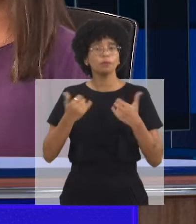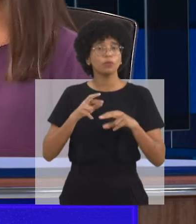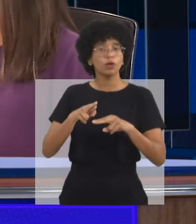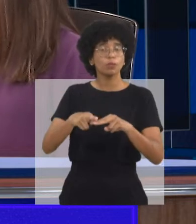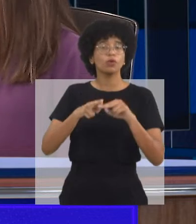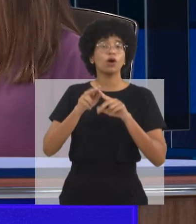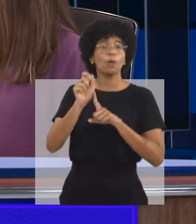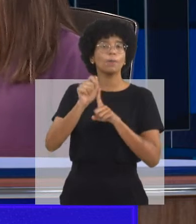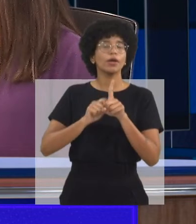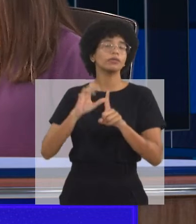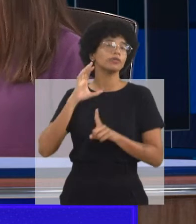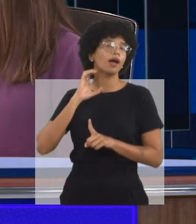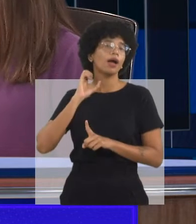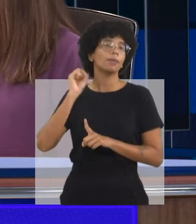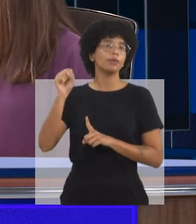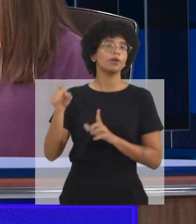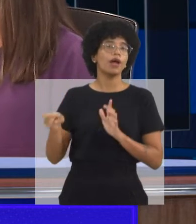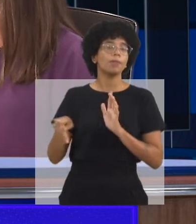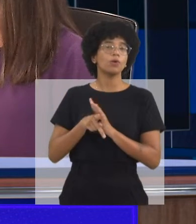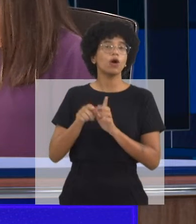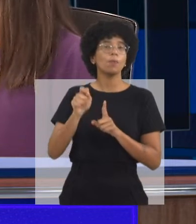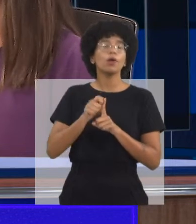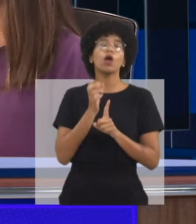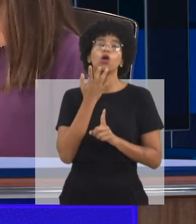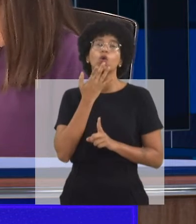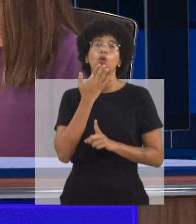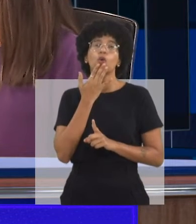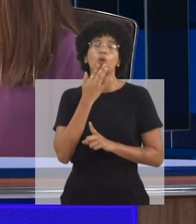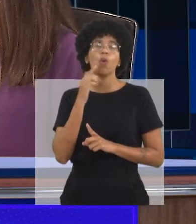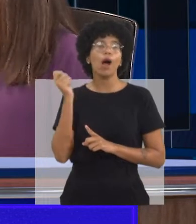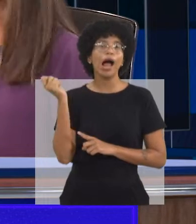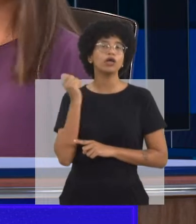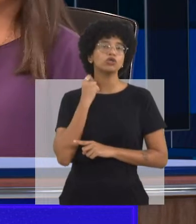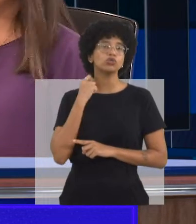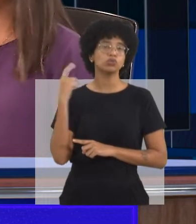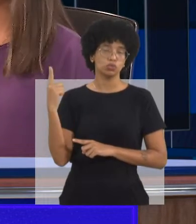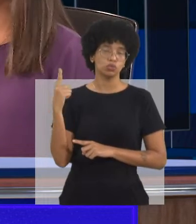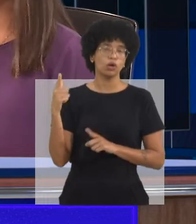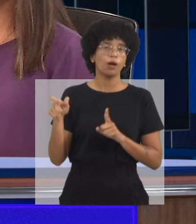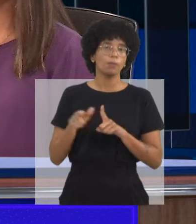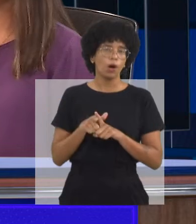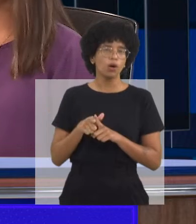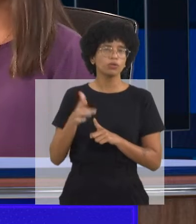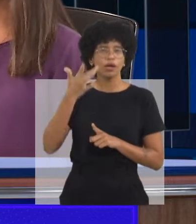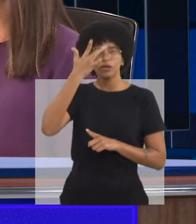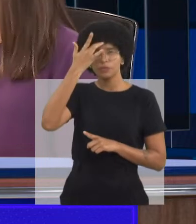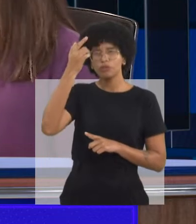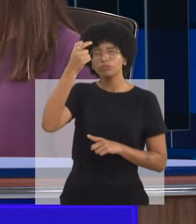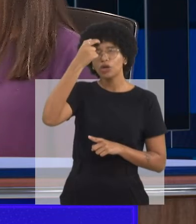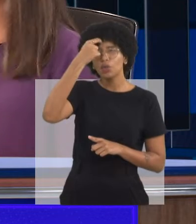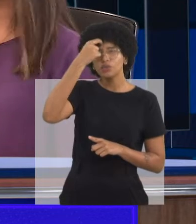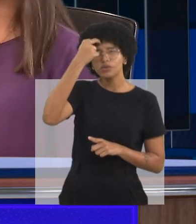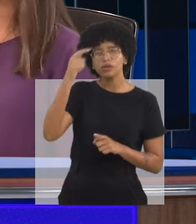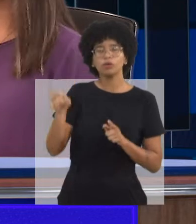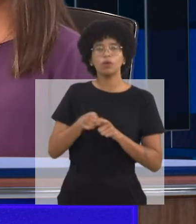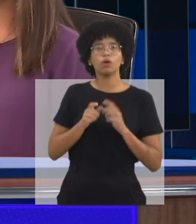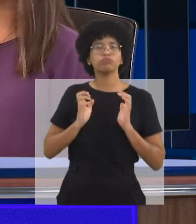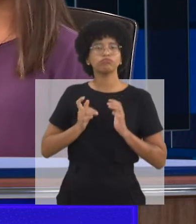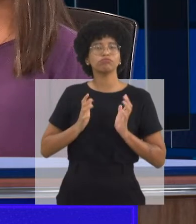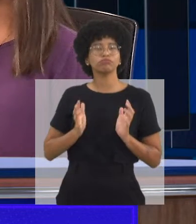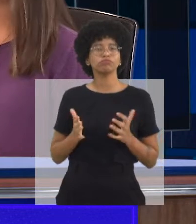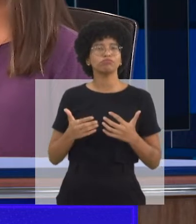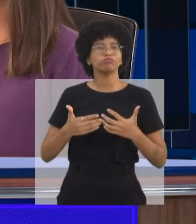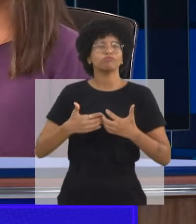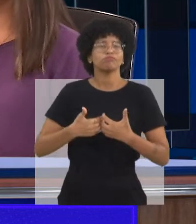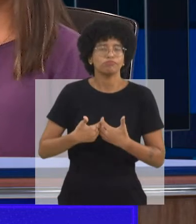adulto, também essa condição do autismo. É uma realidade. É uma realidade. que tem que ser encarada de frente. Que tem que ser